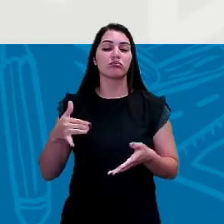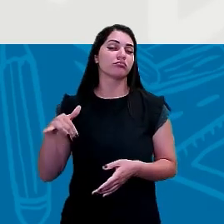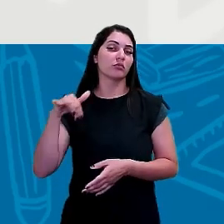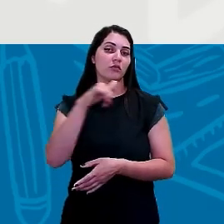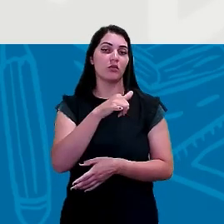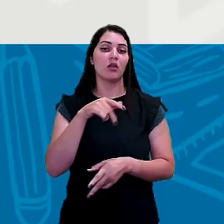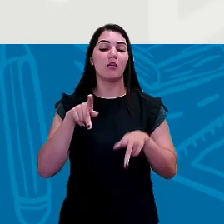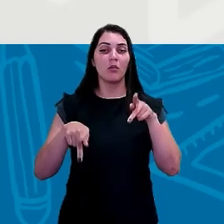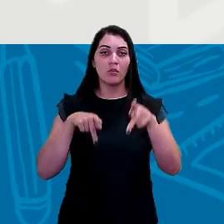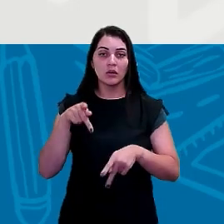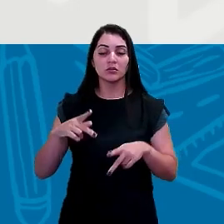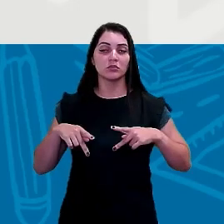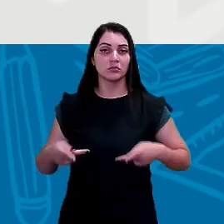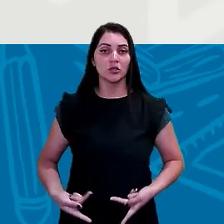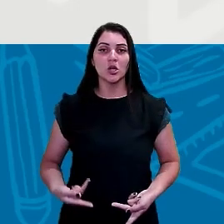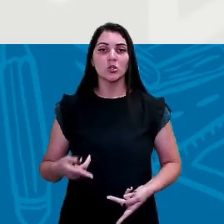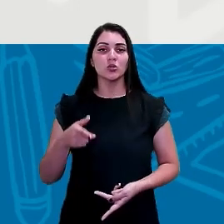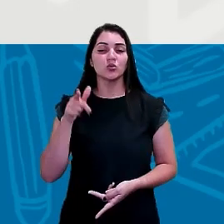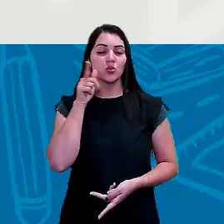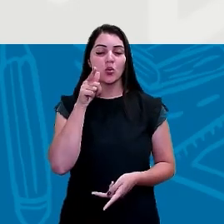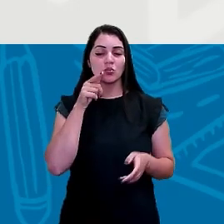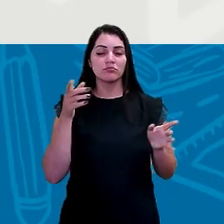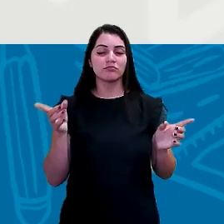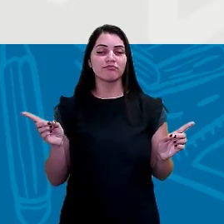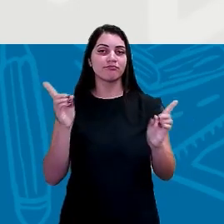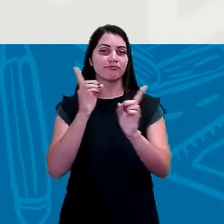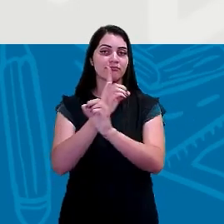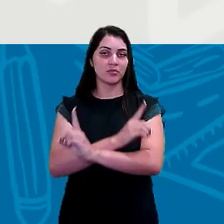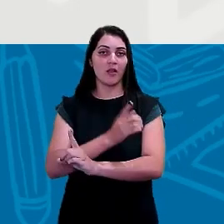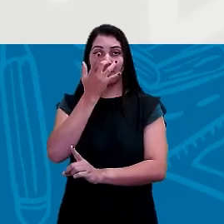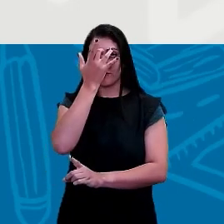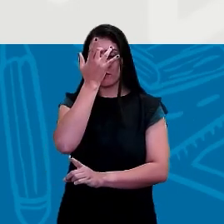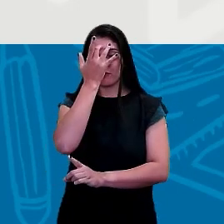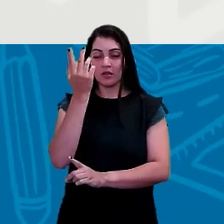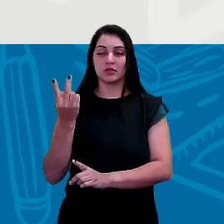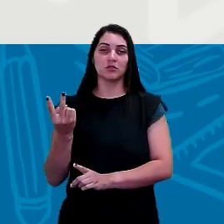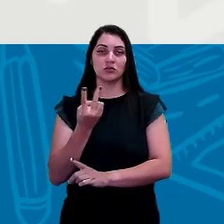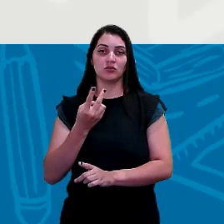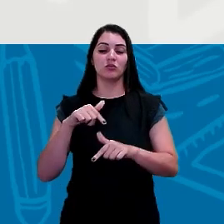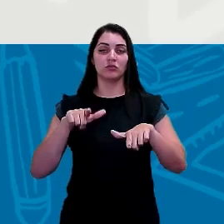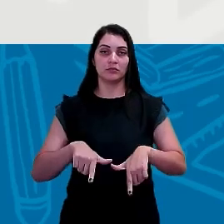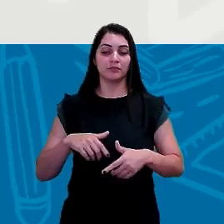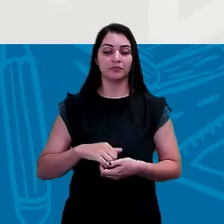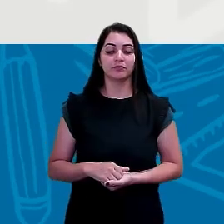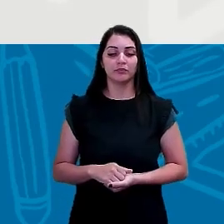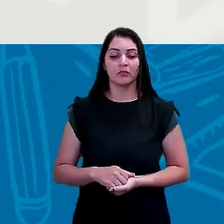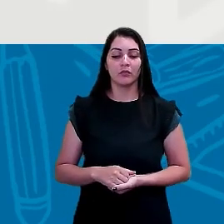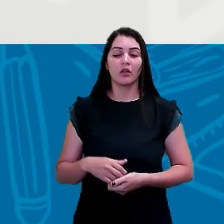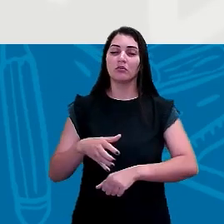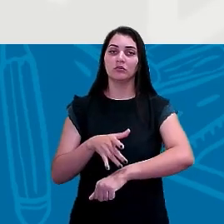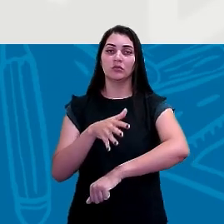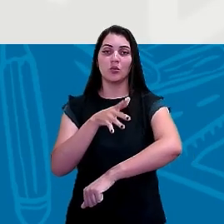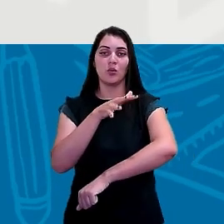As populações humanas, os grupos humanos, não conseguiam se deslocar facilmente entre essas regiões. O relevo